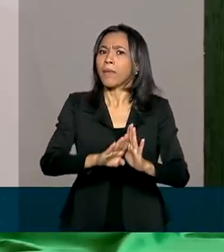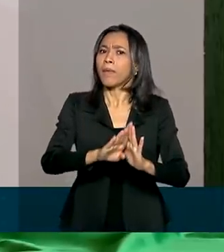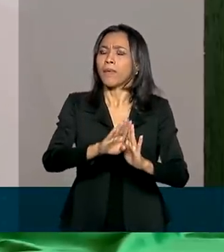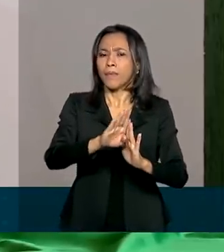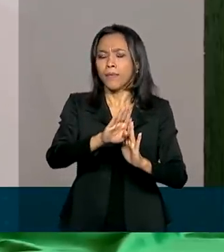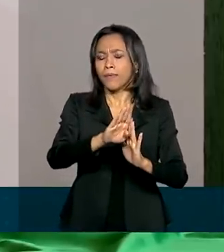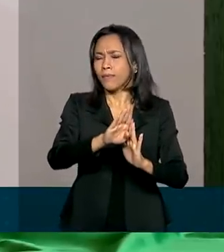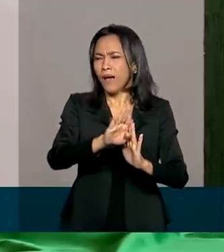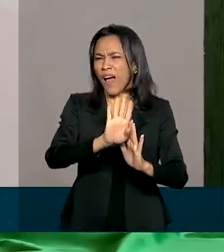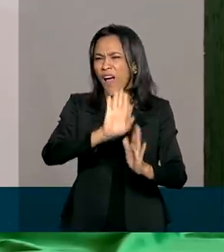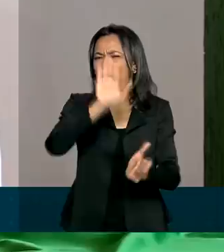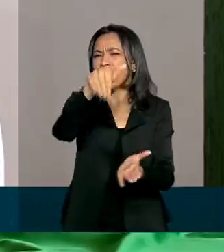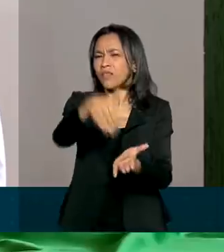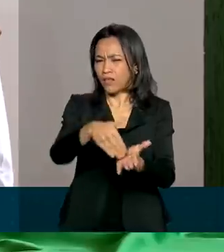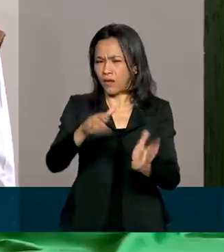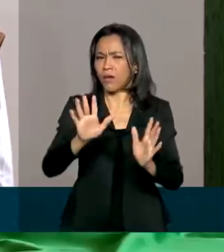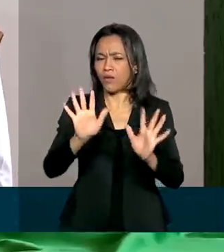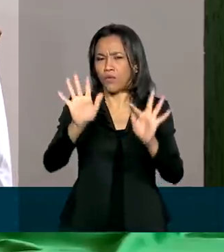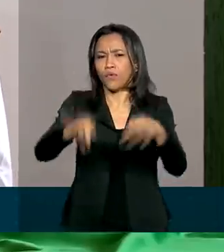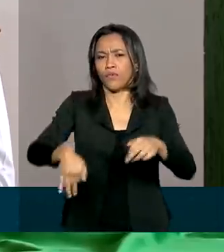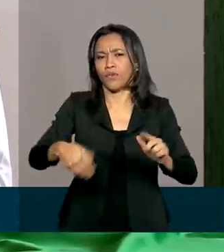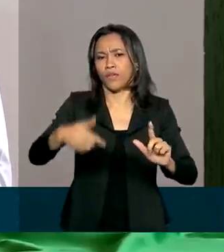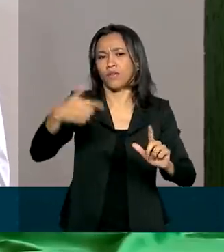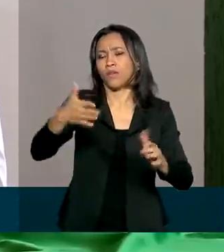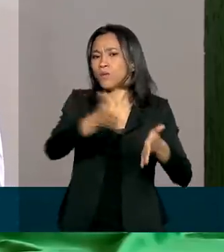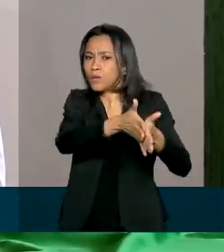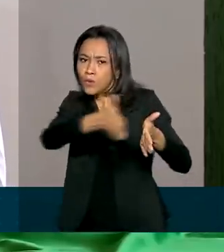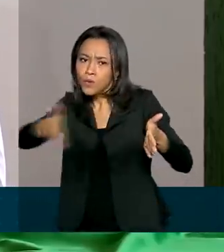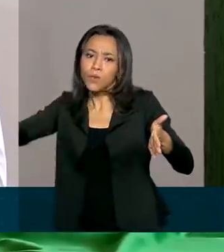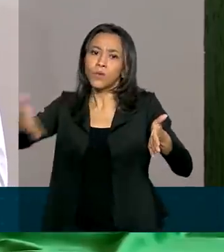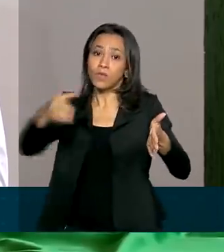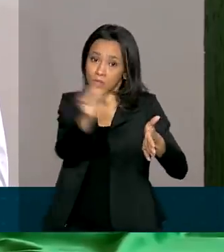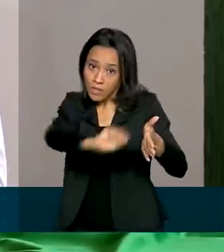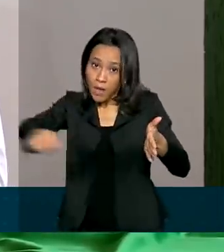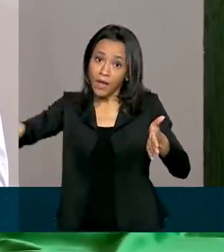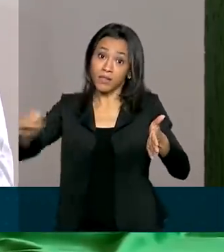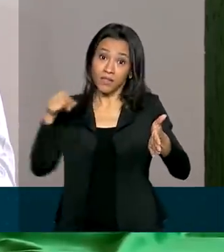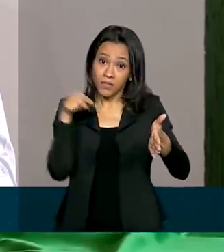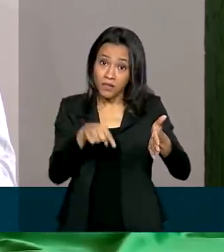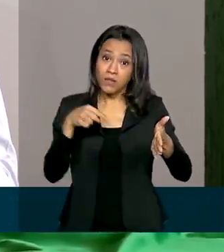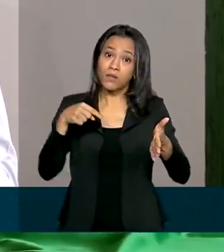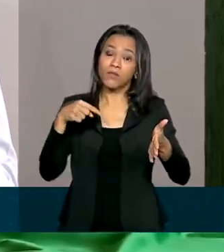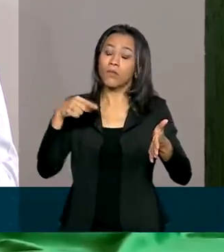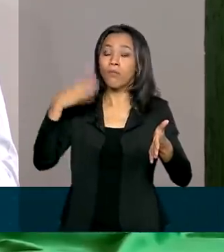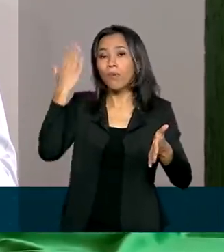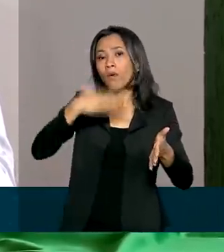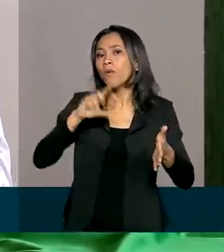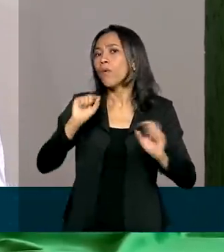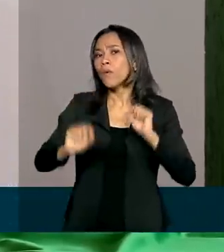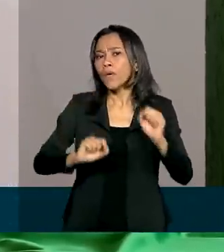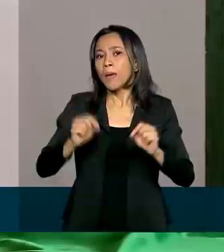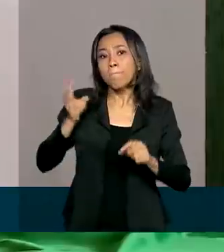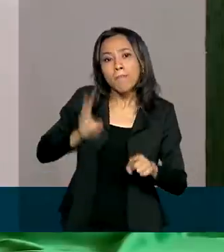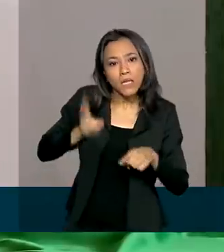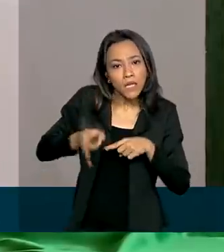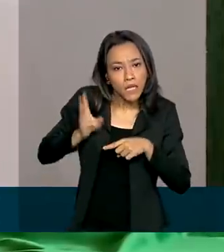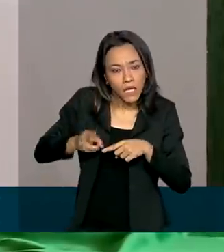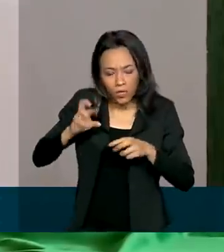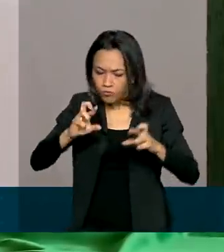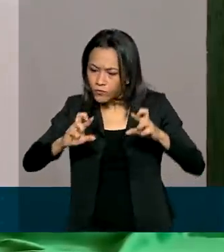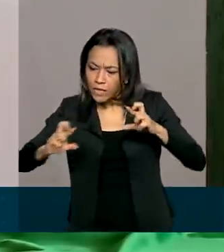do semestre. Portanto, esta antecipação nos sinaliza de que, havendo a manutenção